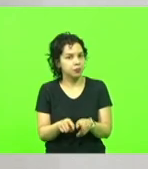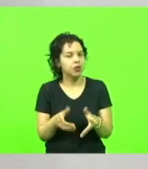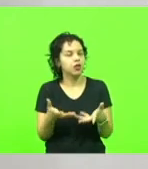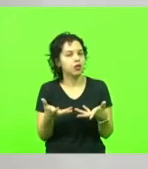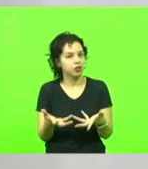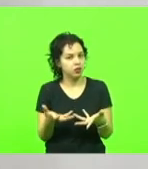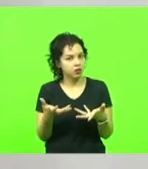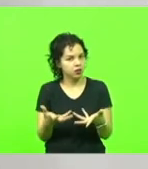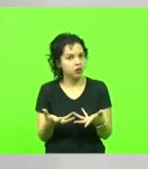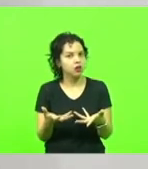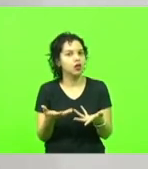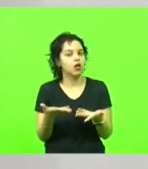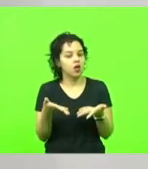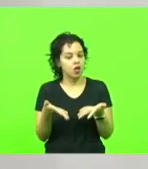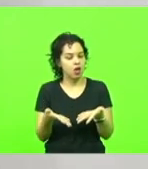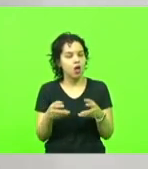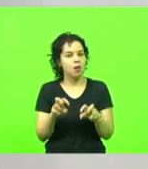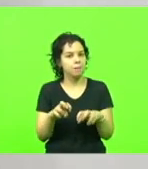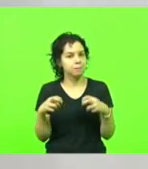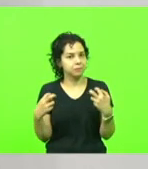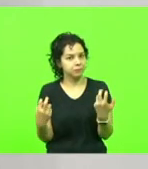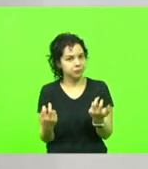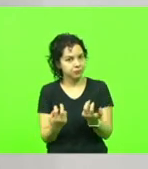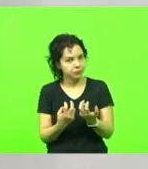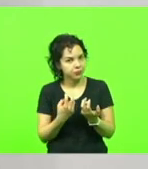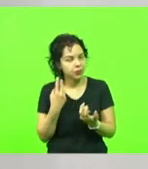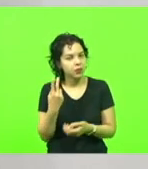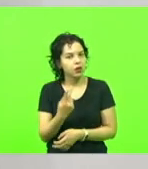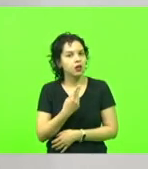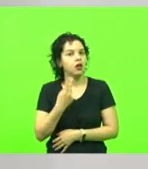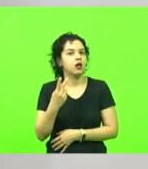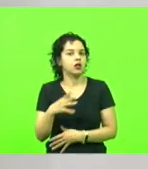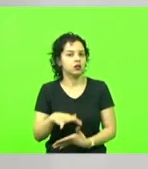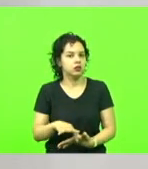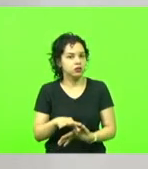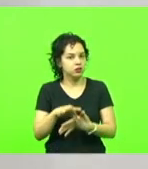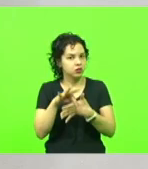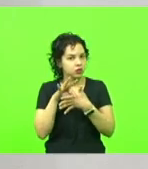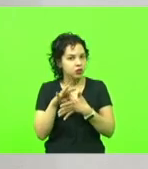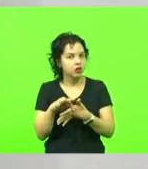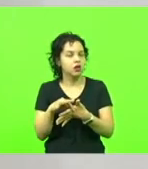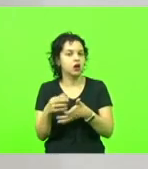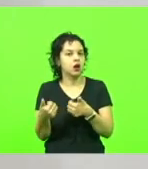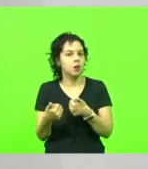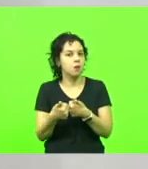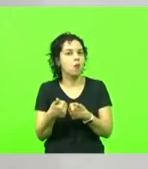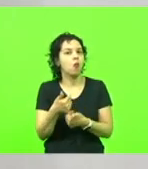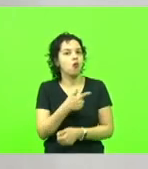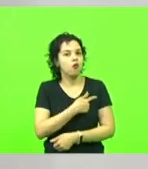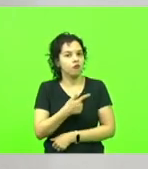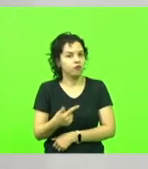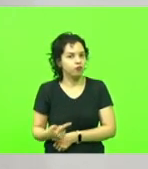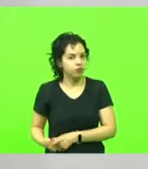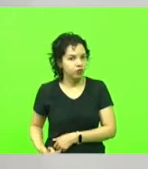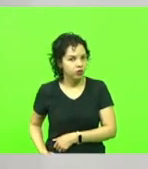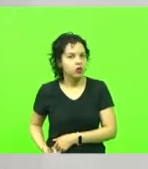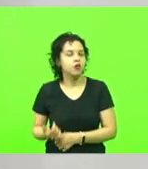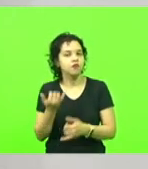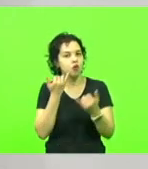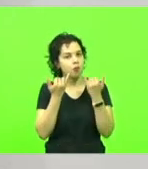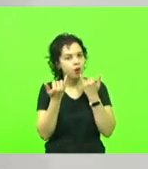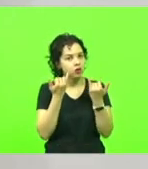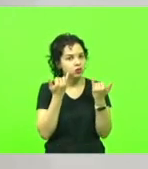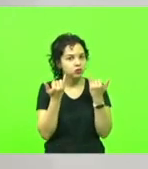este parlamento e as lideranças bem próximas ao governo utilizassem essas informações